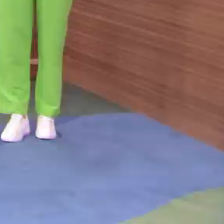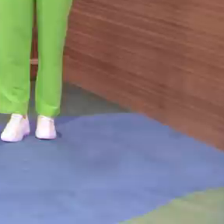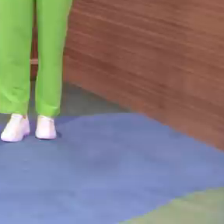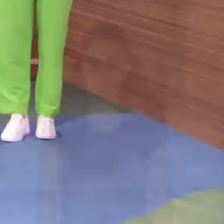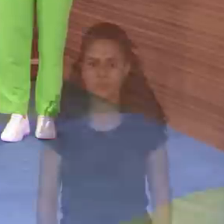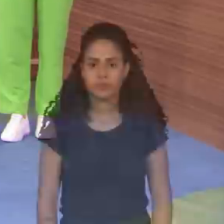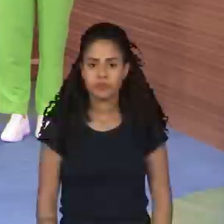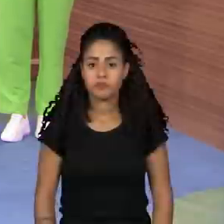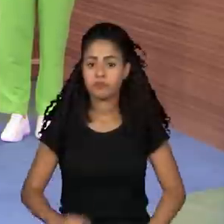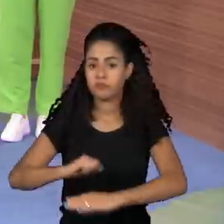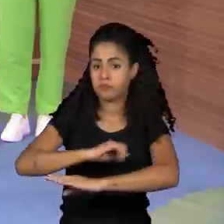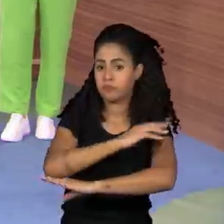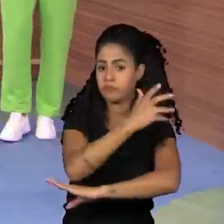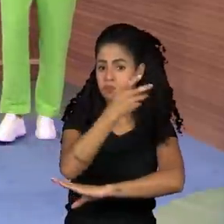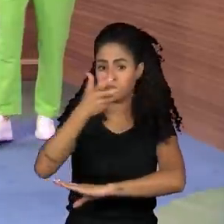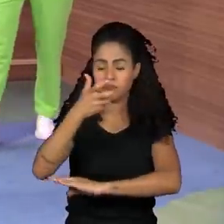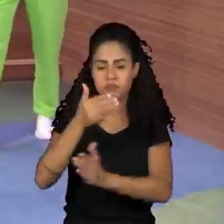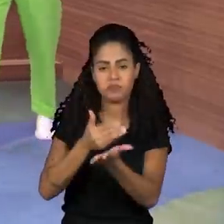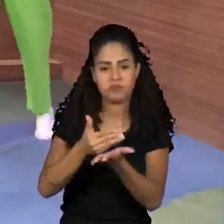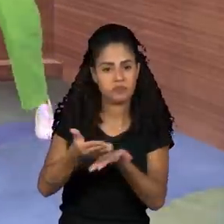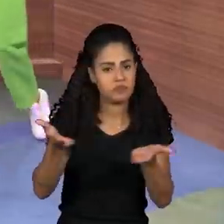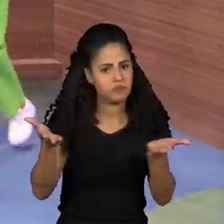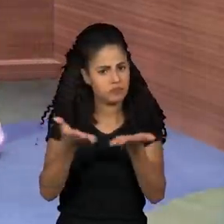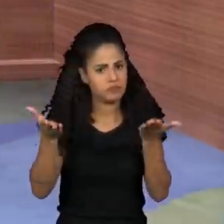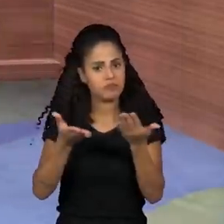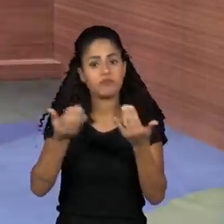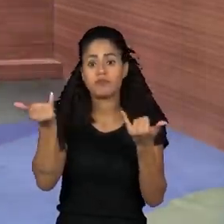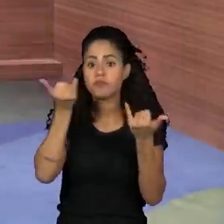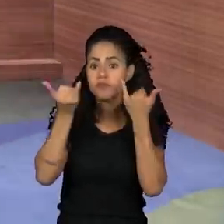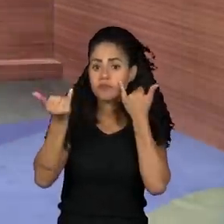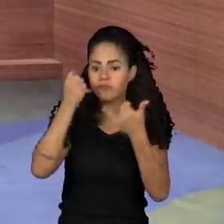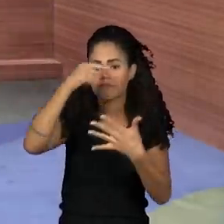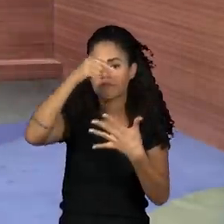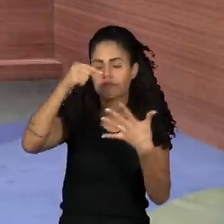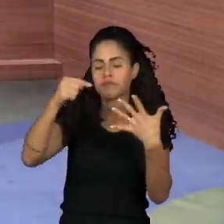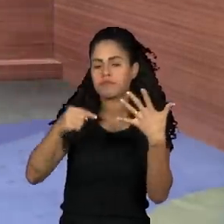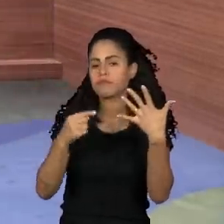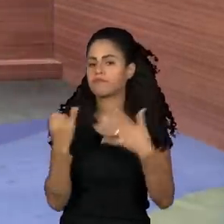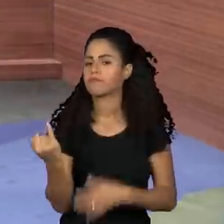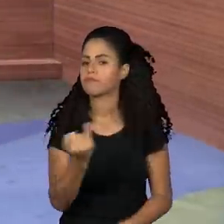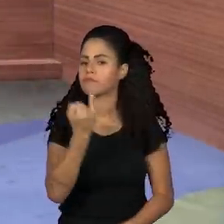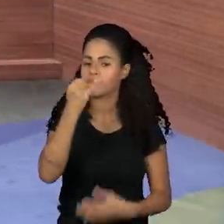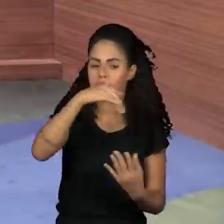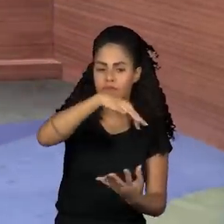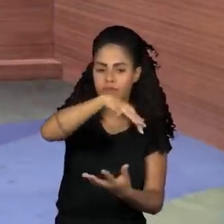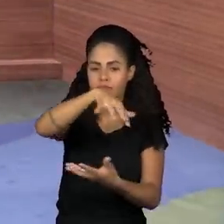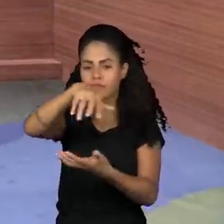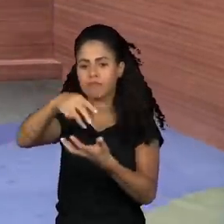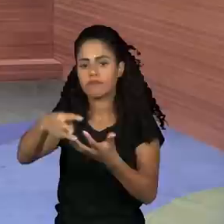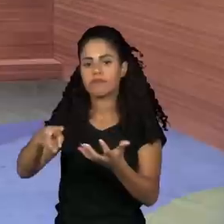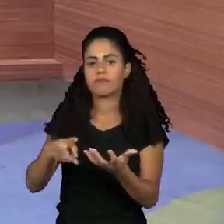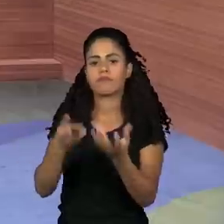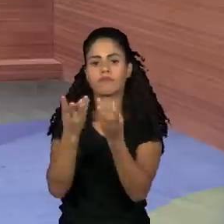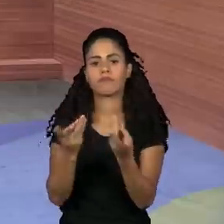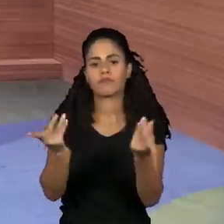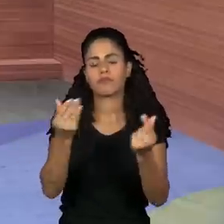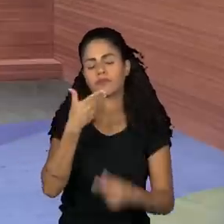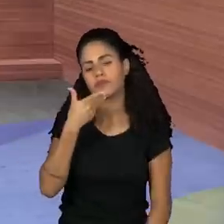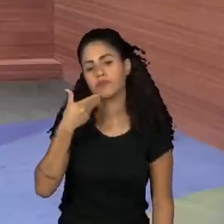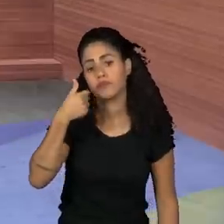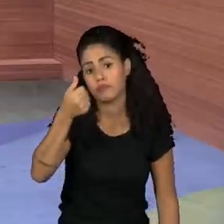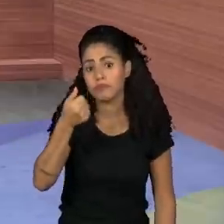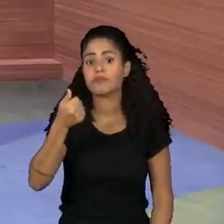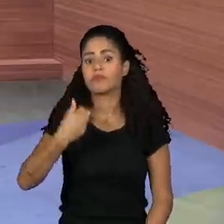O Repórter Eco está no ar, com muito assunto interessante, em busca de um mundo em equilíbrio com todas as formas de vida.